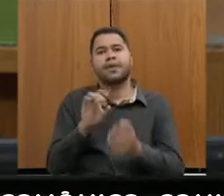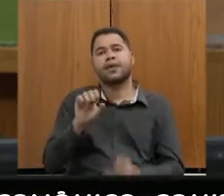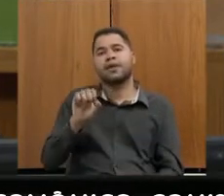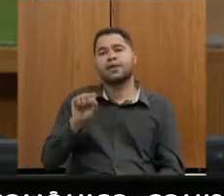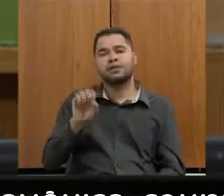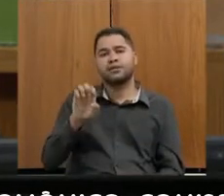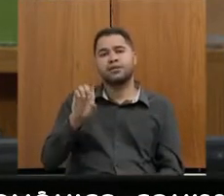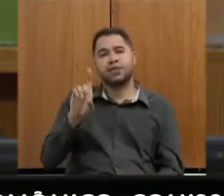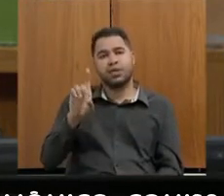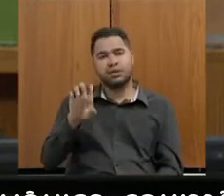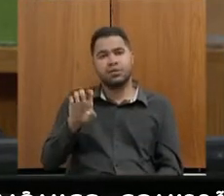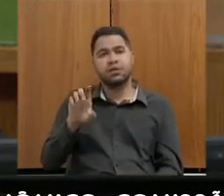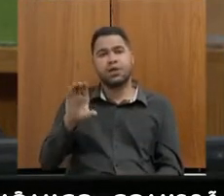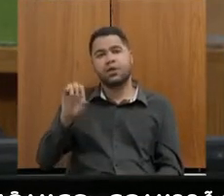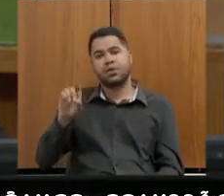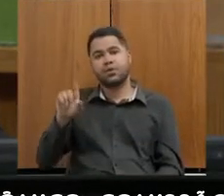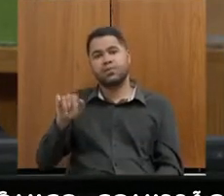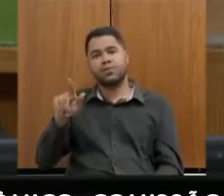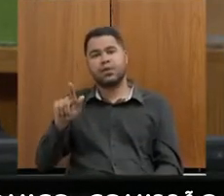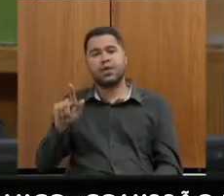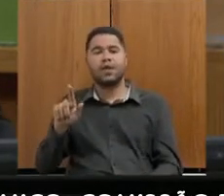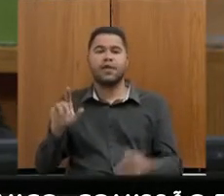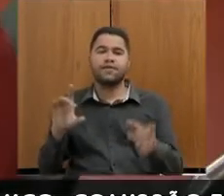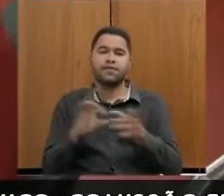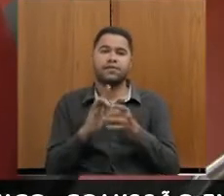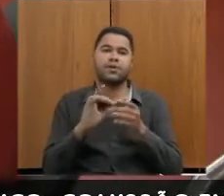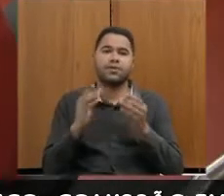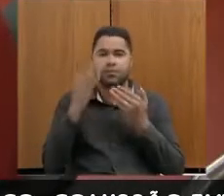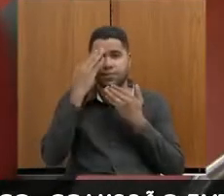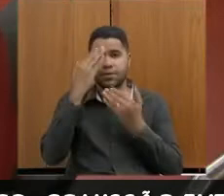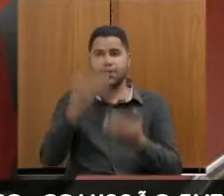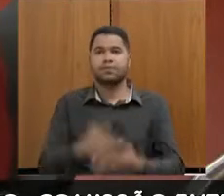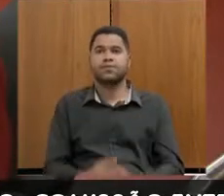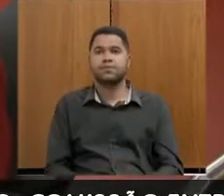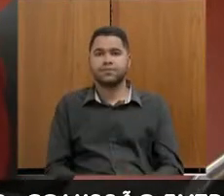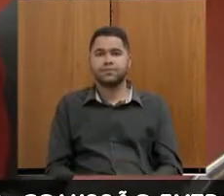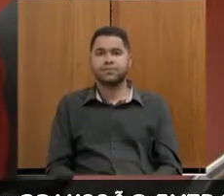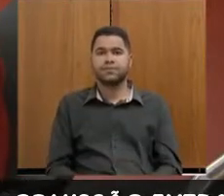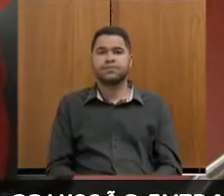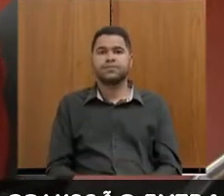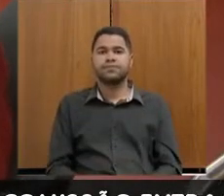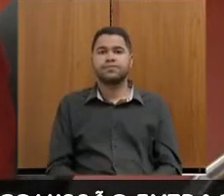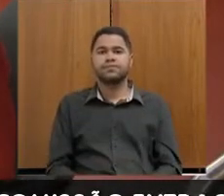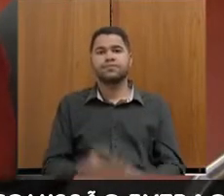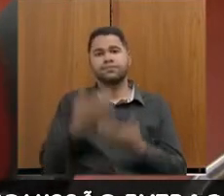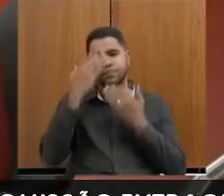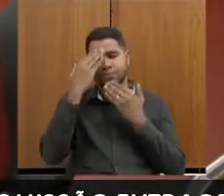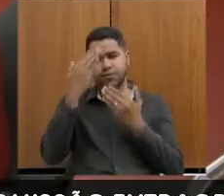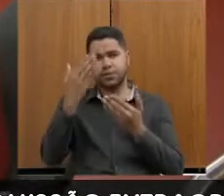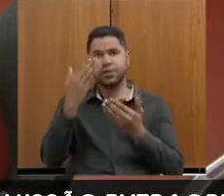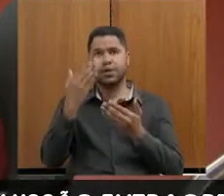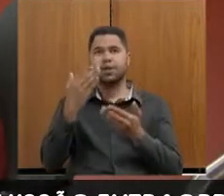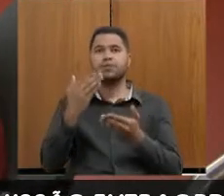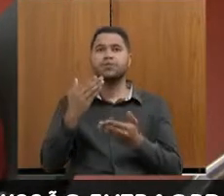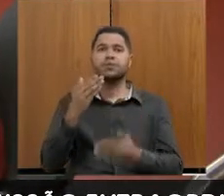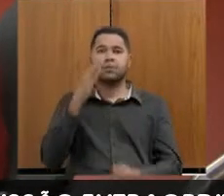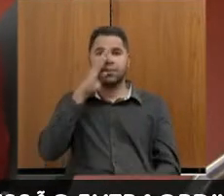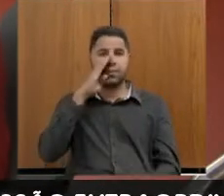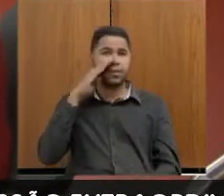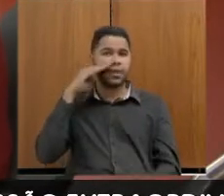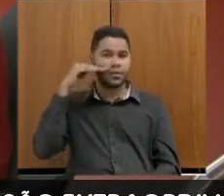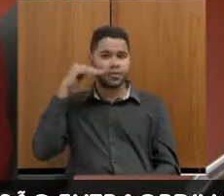que a Codemig é vinculada. Era isso. Obrigado. Obrigado, secretária. Para considerações finais, Beatriz.